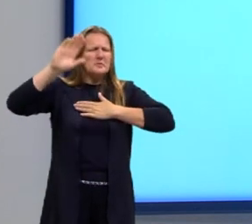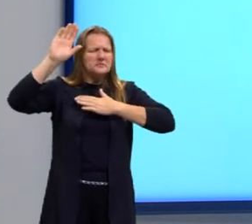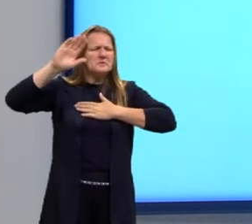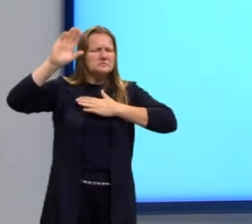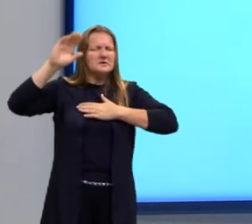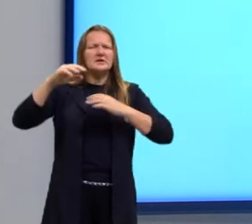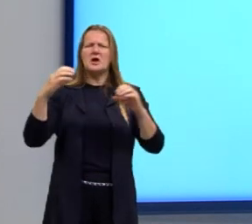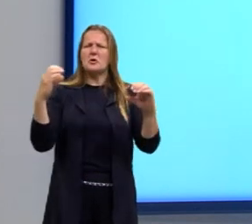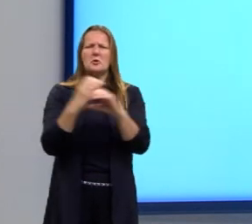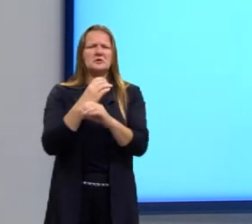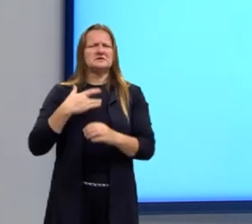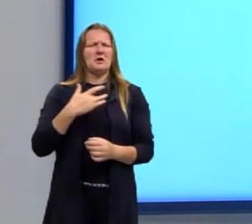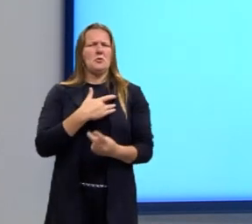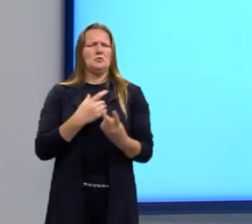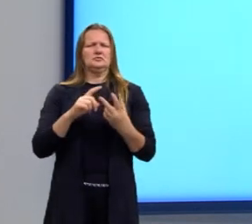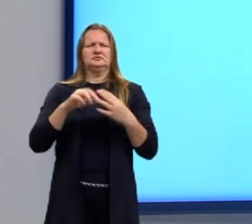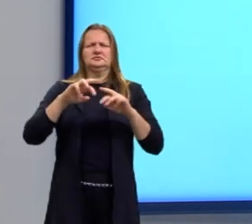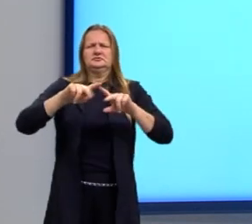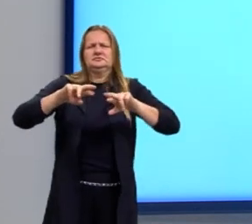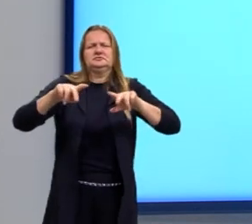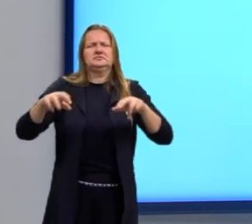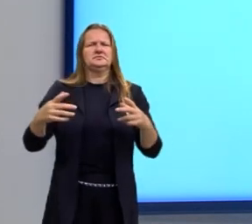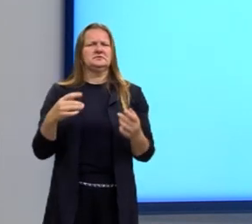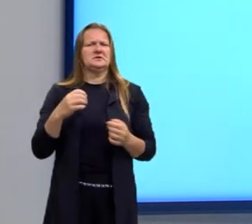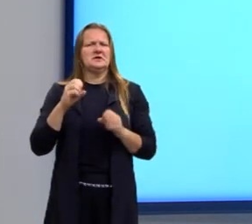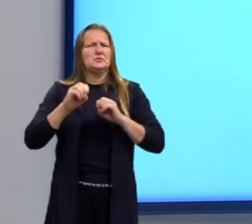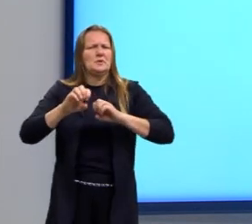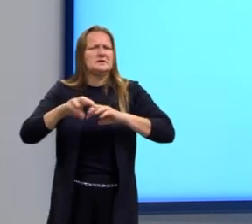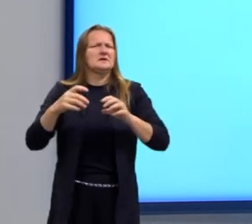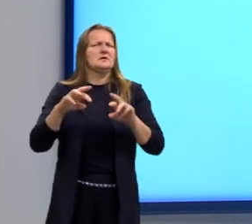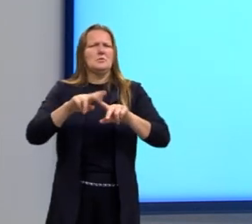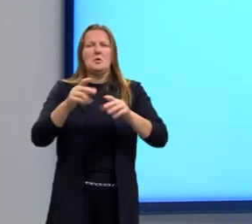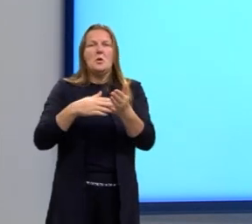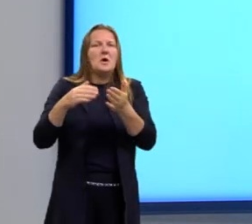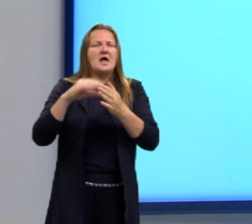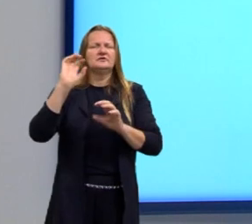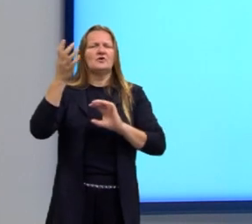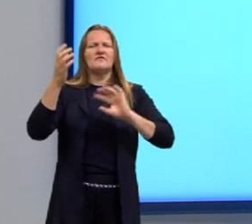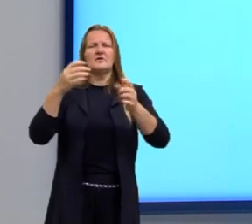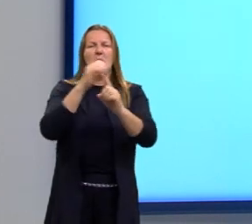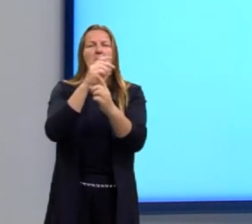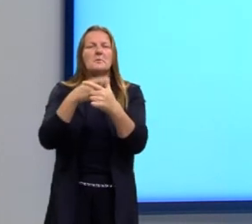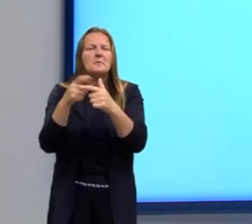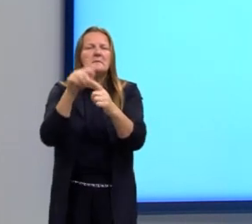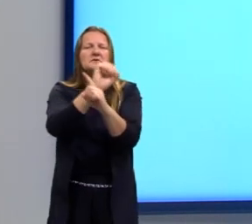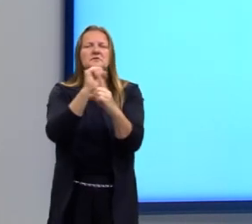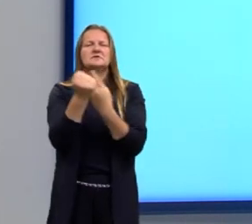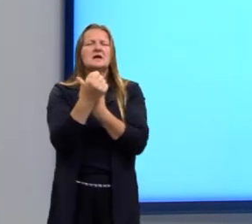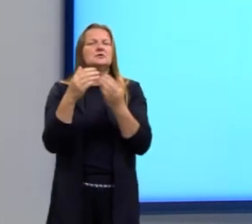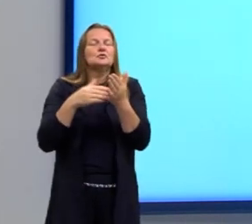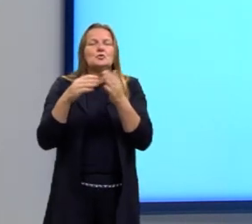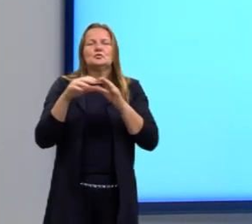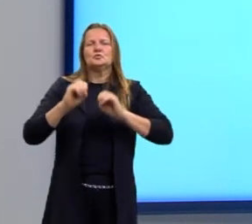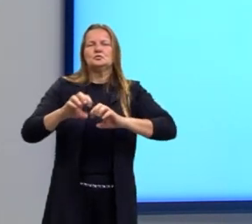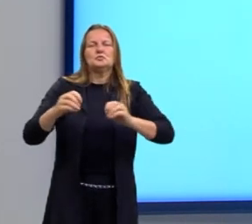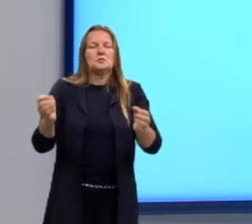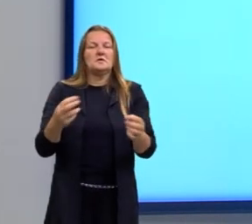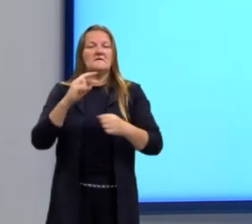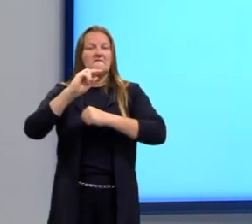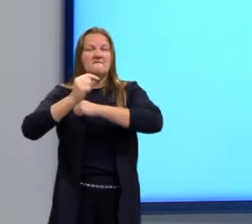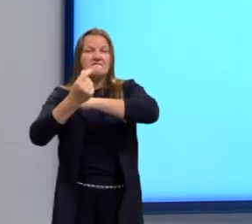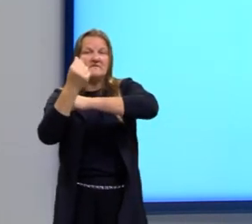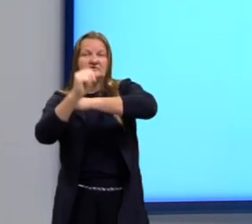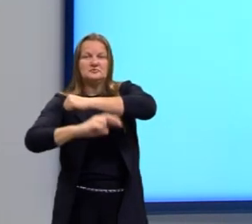sanar as dificuldades, que vai sanar os problemas sociais, vai investir na educação, vai